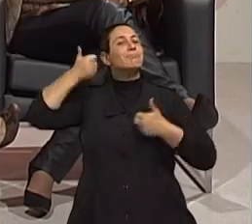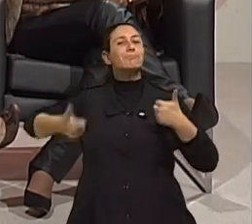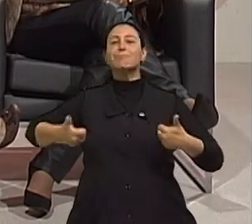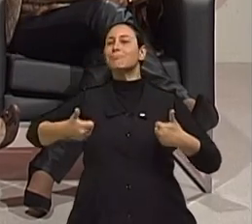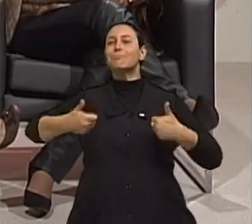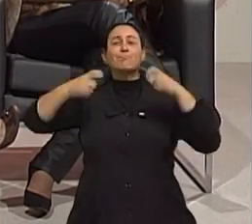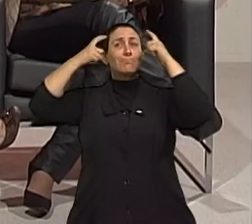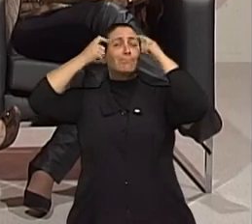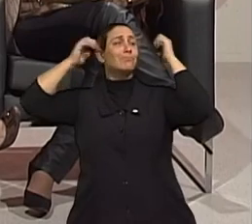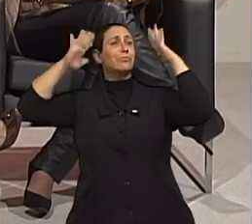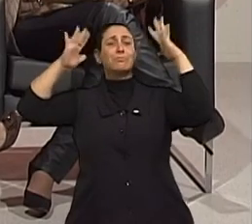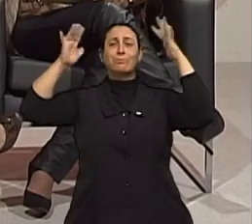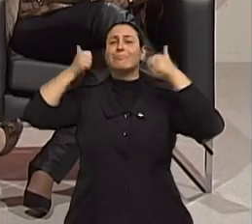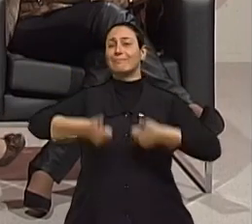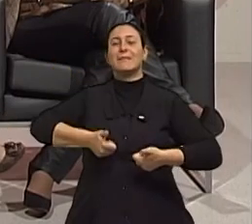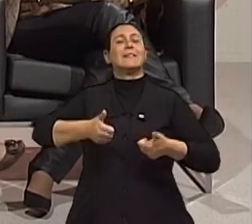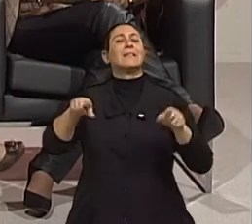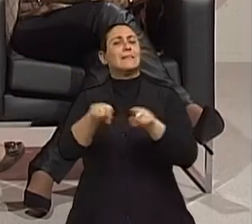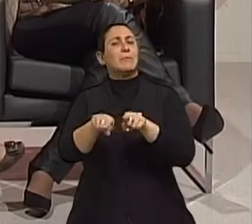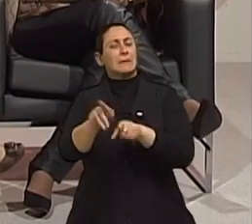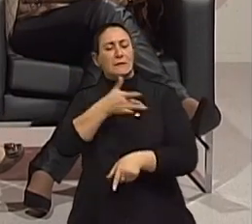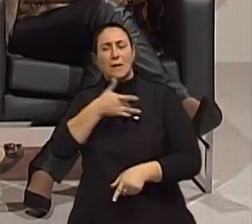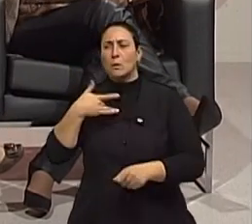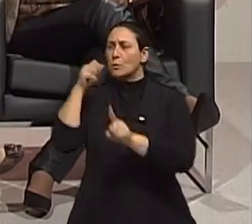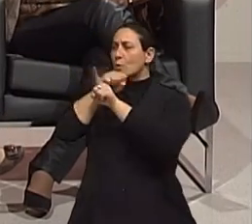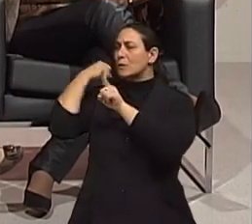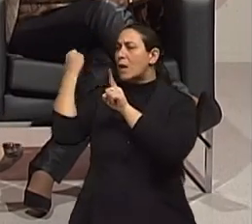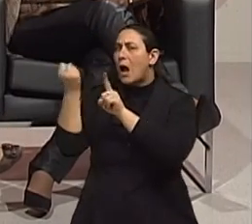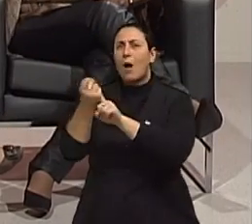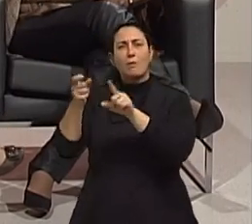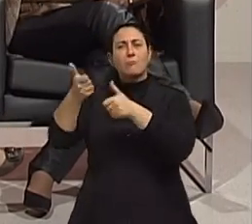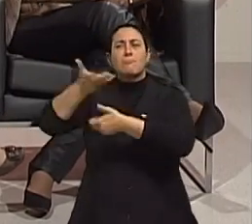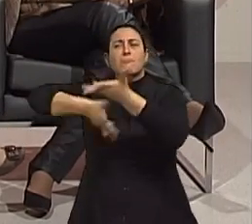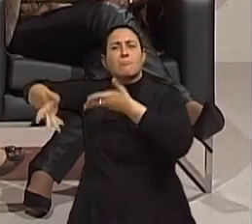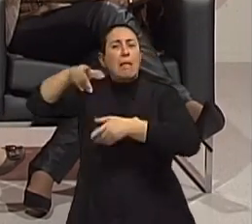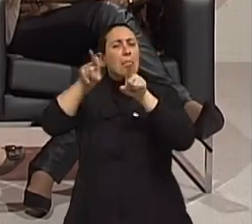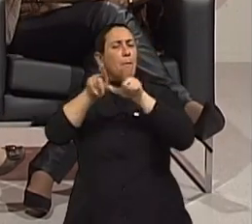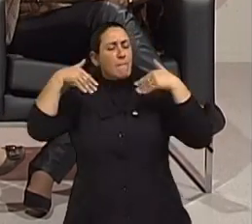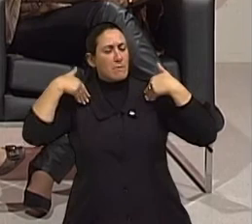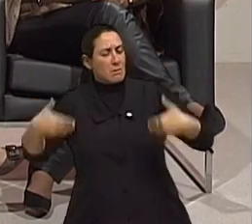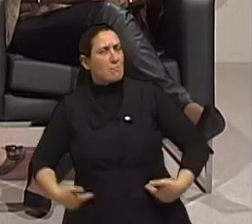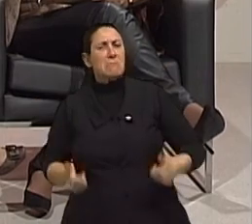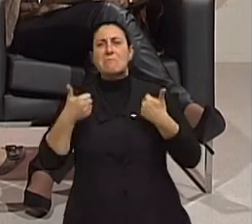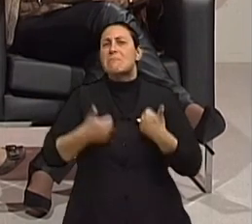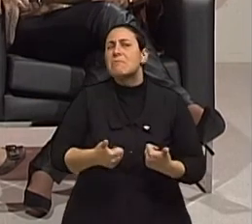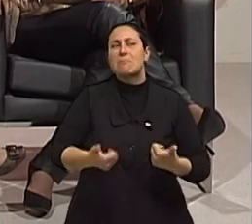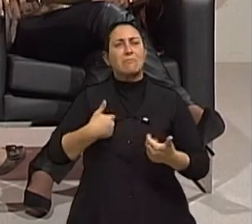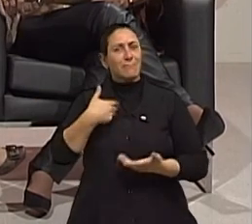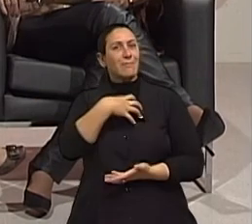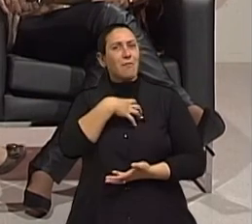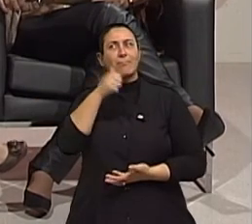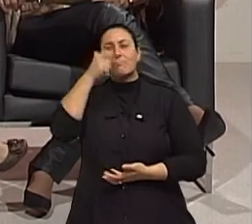está ok por causa disso, a saúde social, a saúde física é gratificada também, usando a palavra